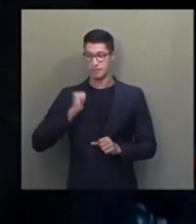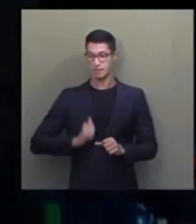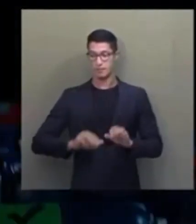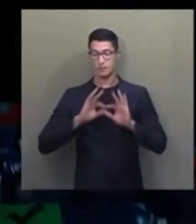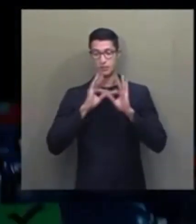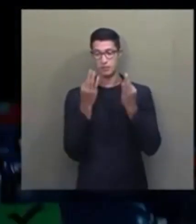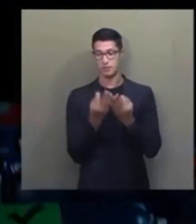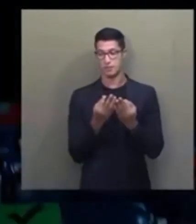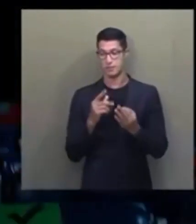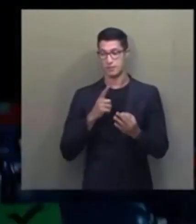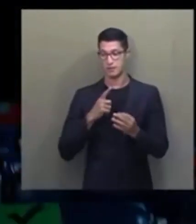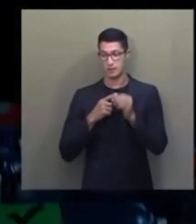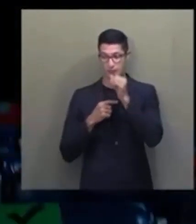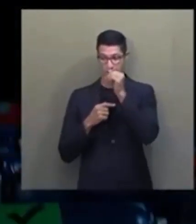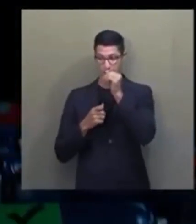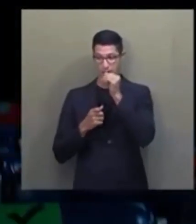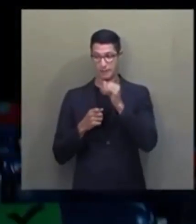Família,